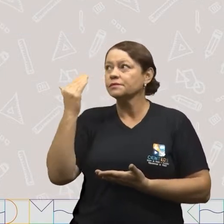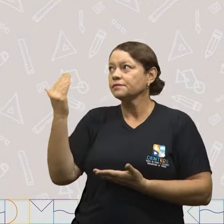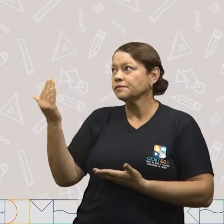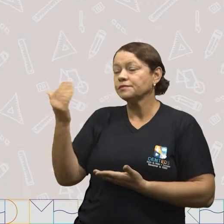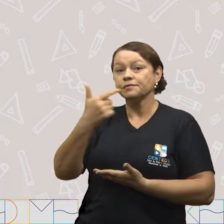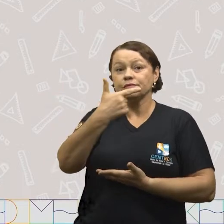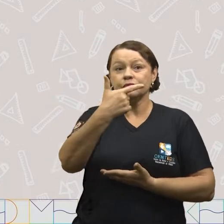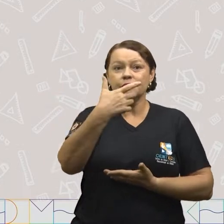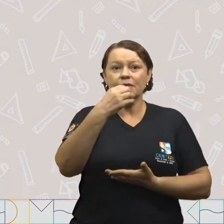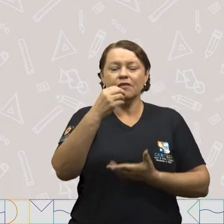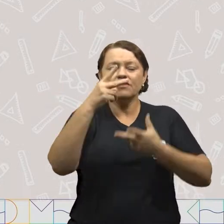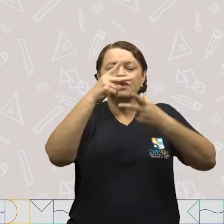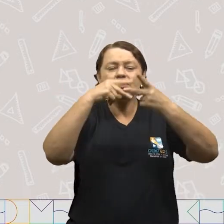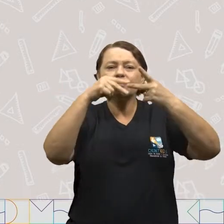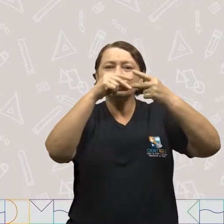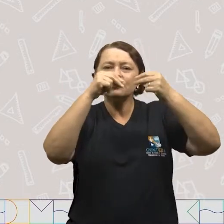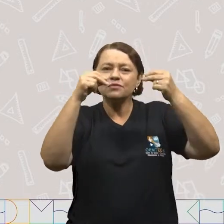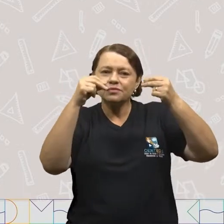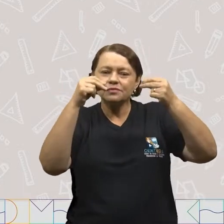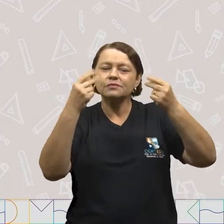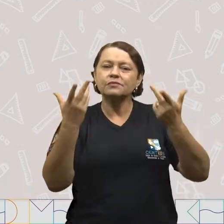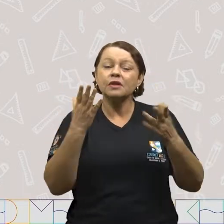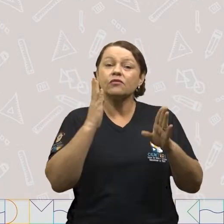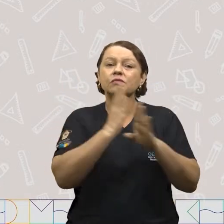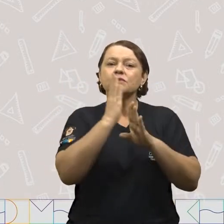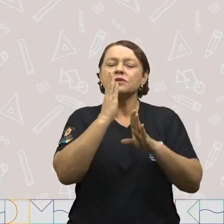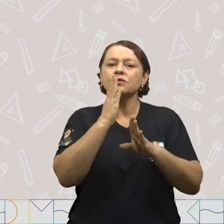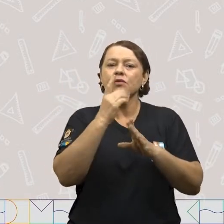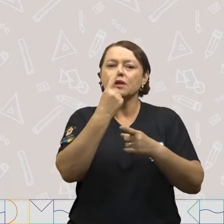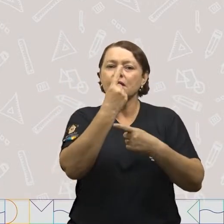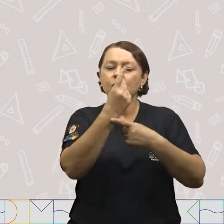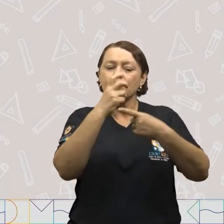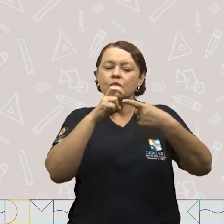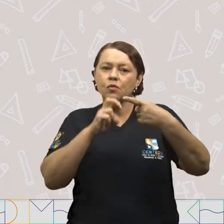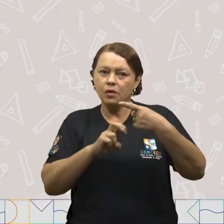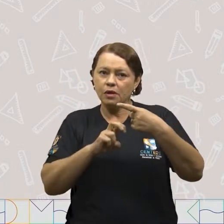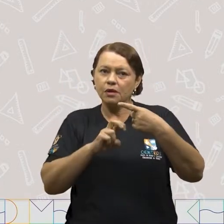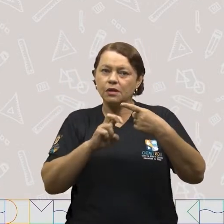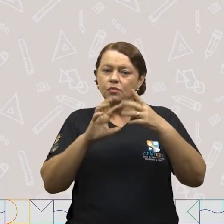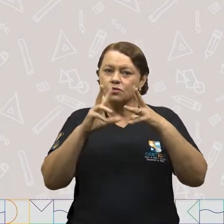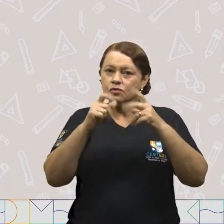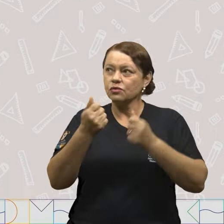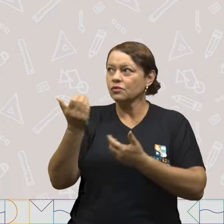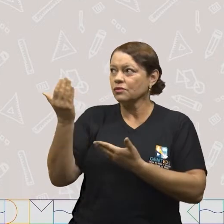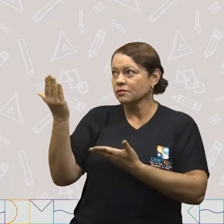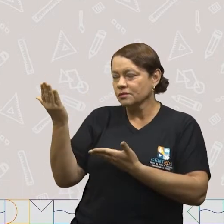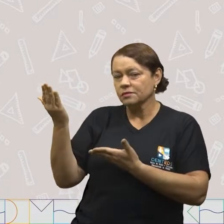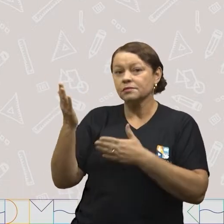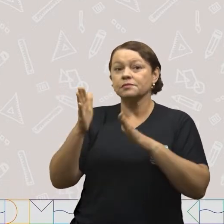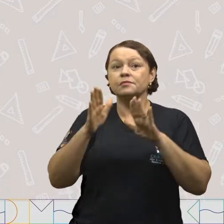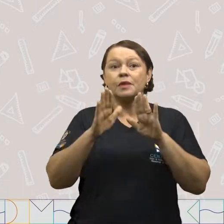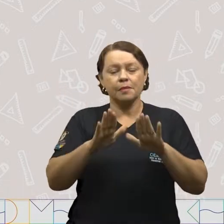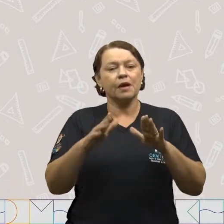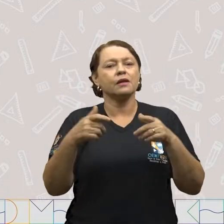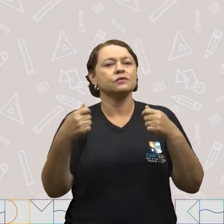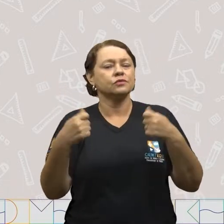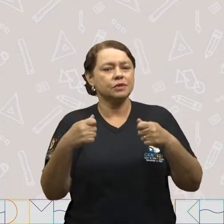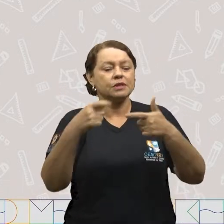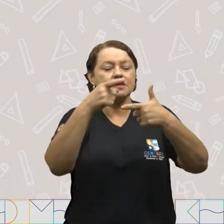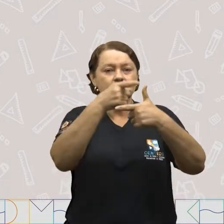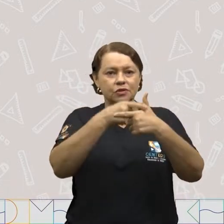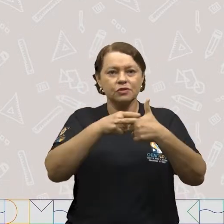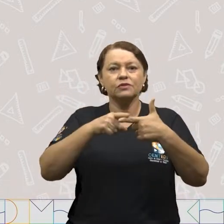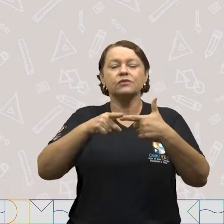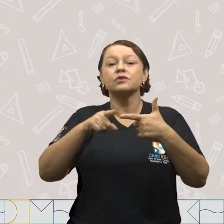vinte laços e vamos descobrir a quinta parte deles. Para isso, vamos